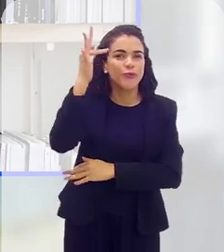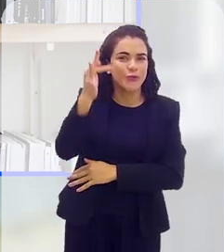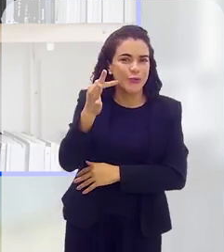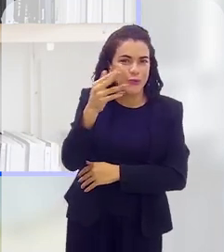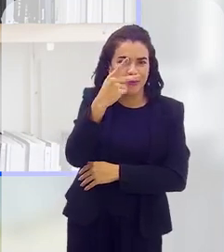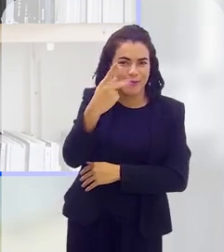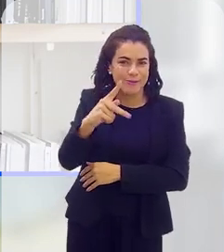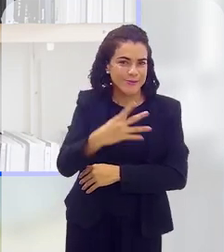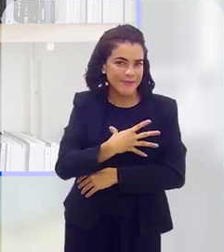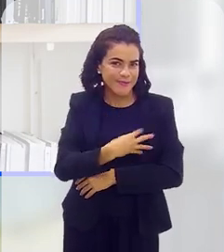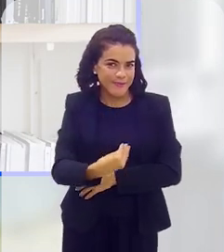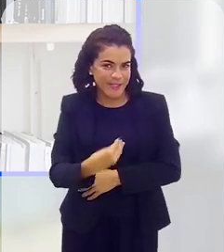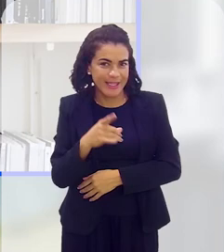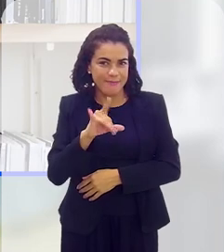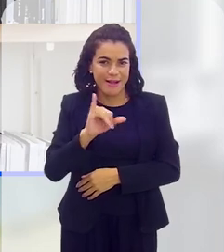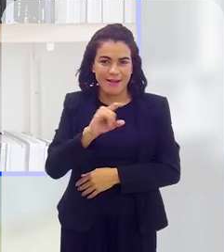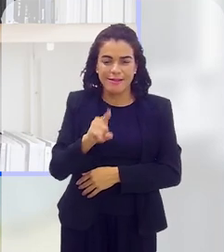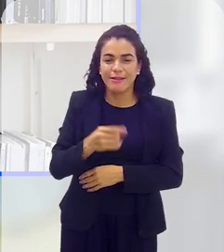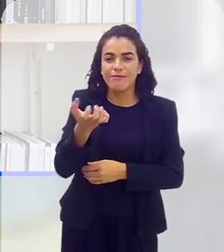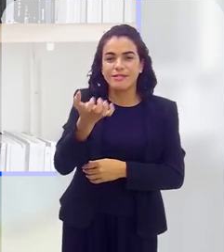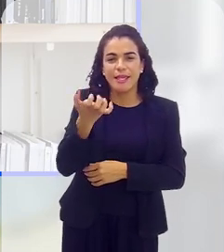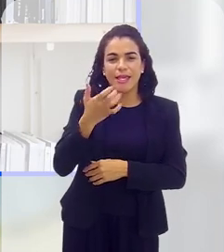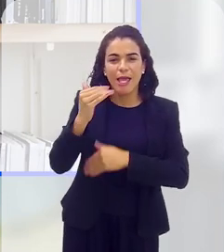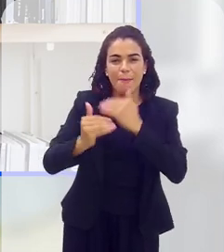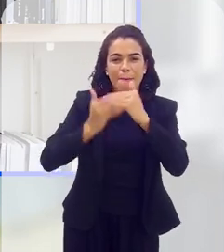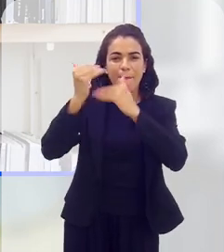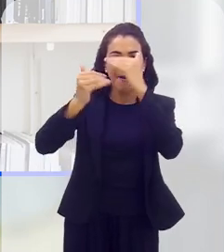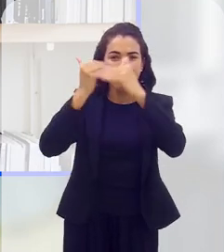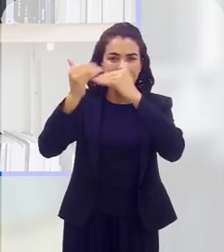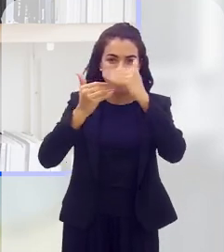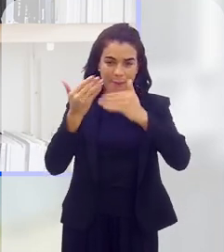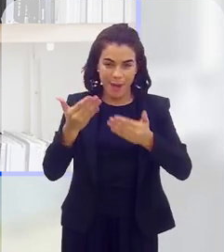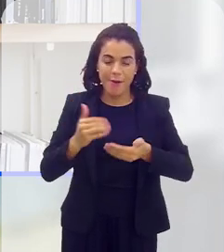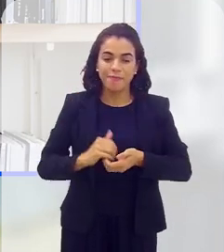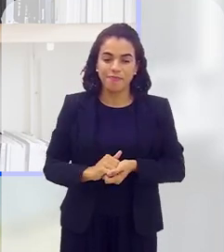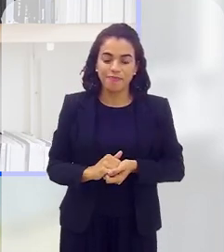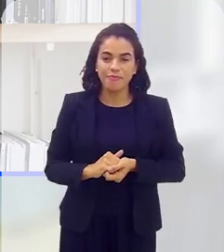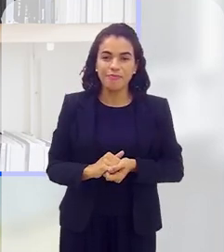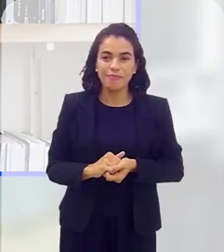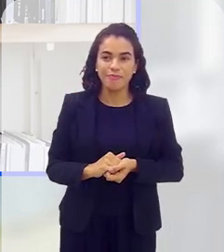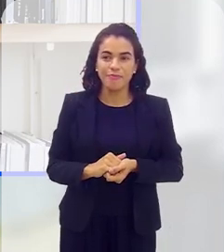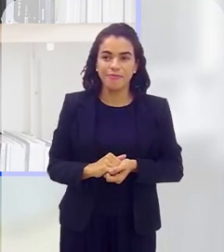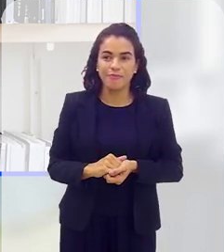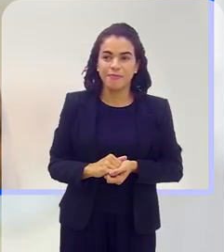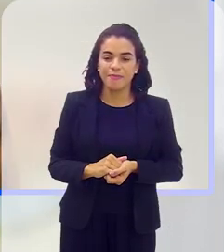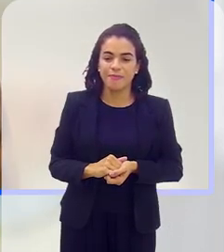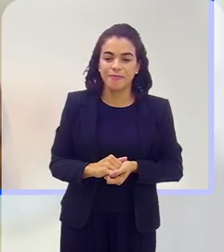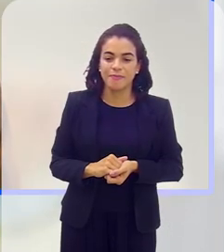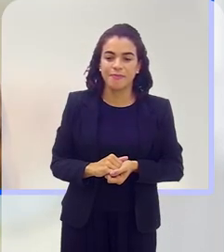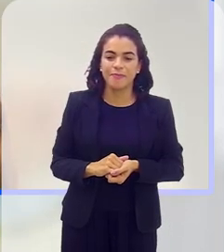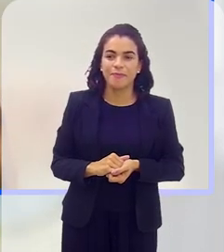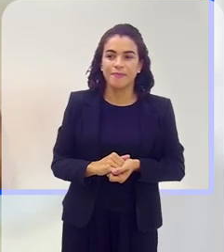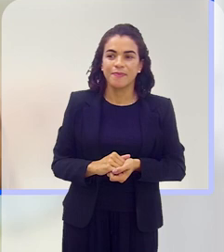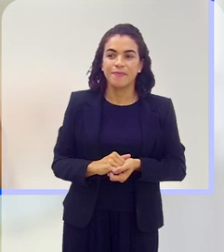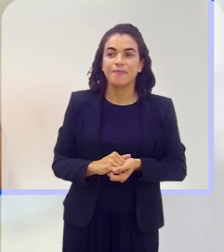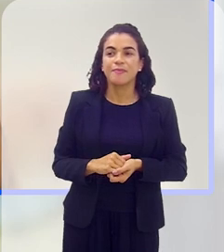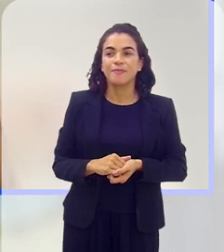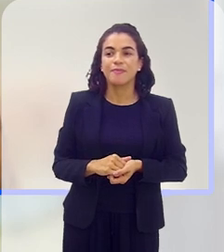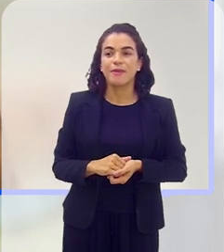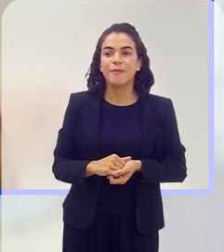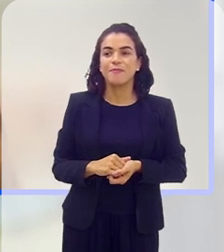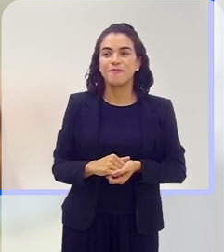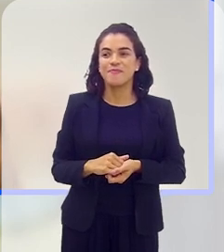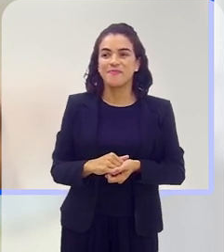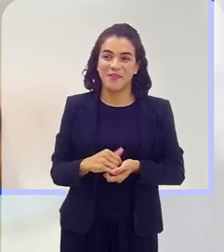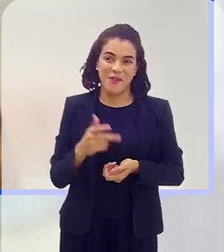você pretende que se desenvolva mais no Estado, no país, para dar esse conforto no crescimento dela? É,